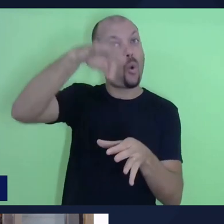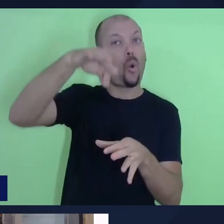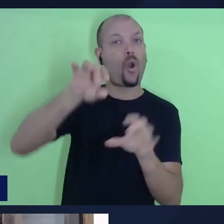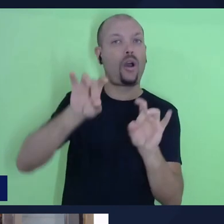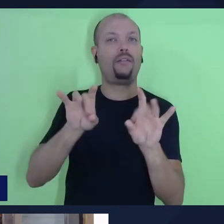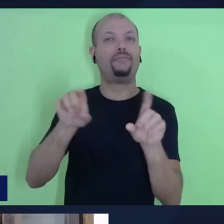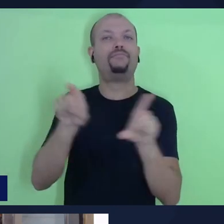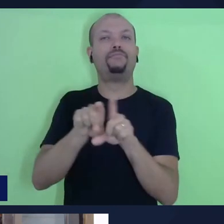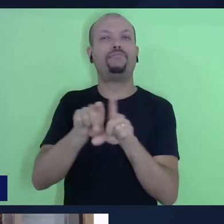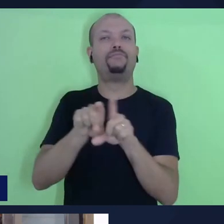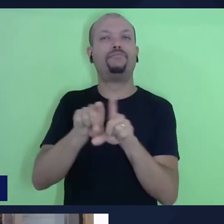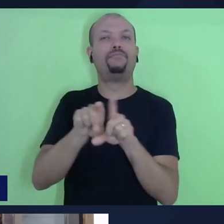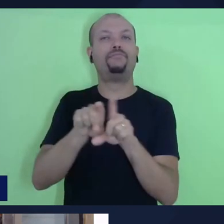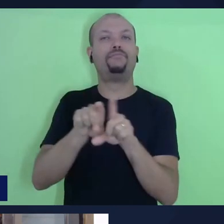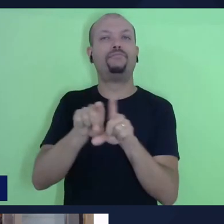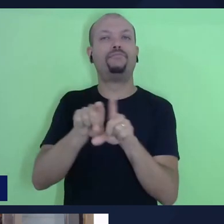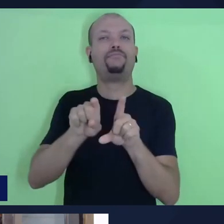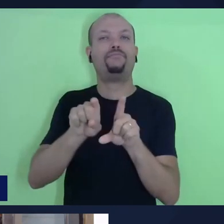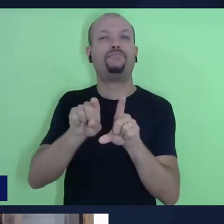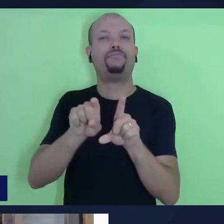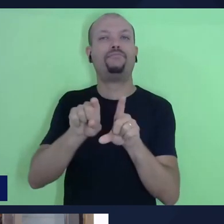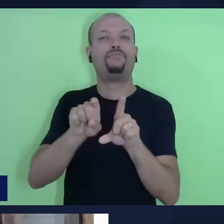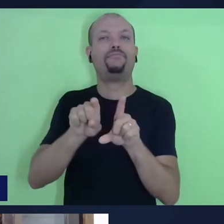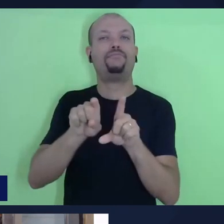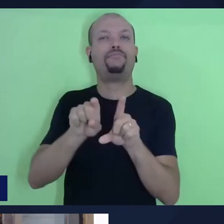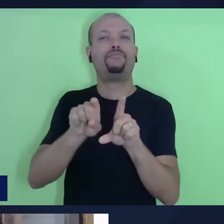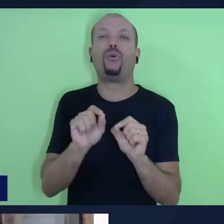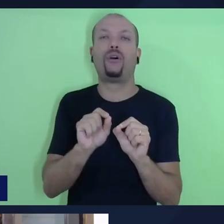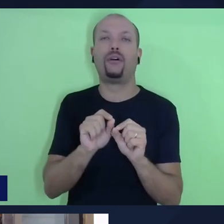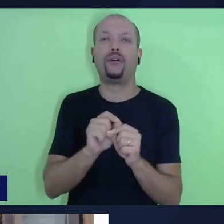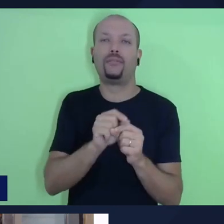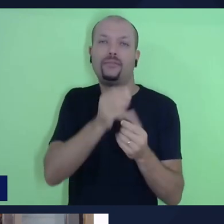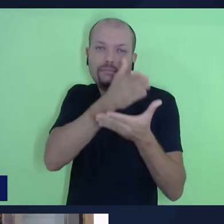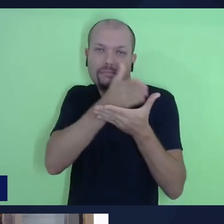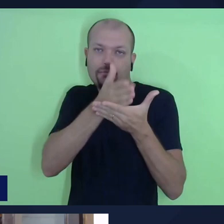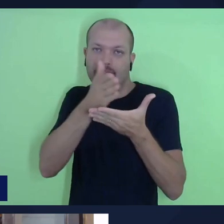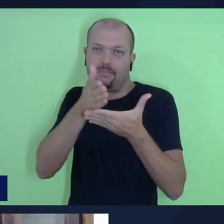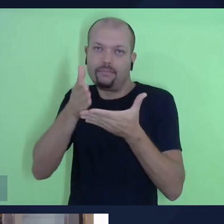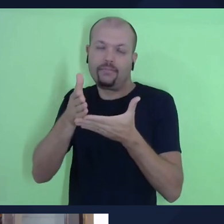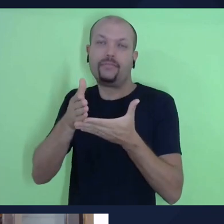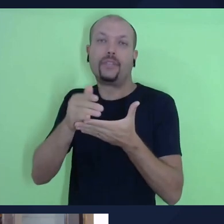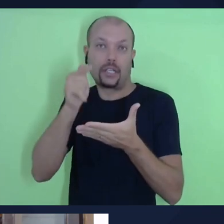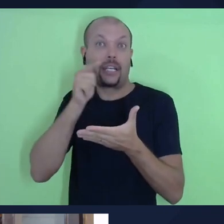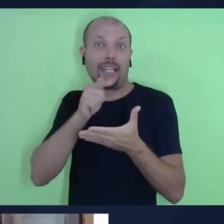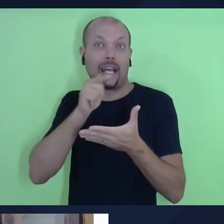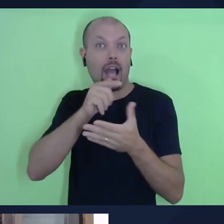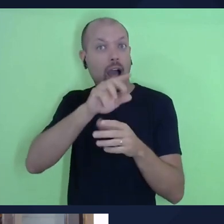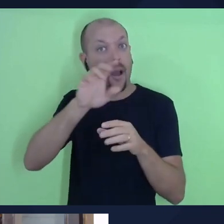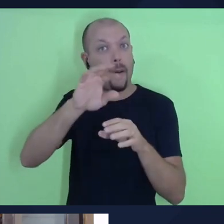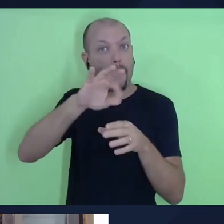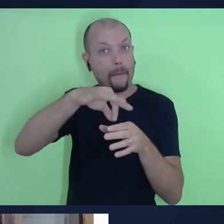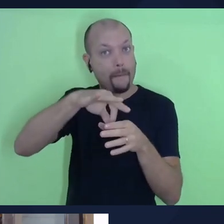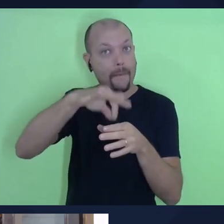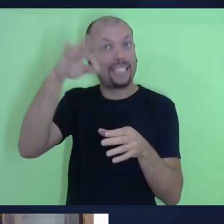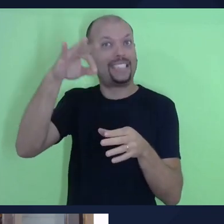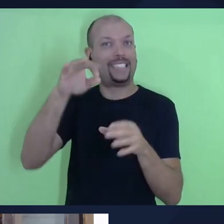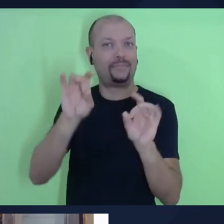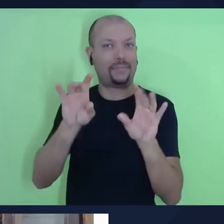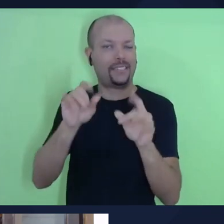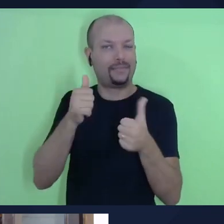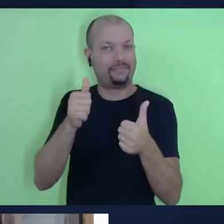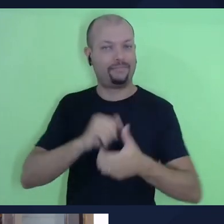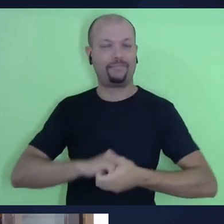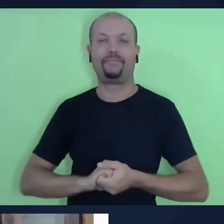aqueles que cumprem esses cinco passos aí, estarão concorrendo a um prêmio especial. Esta semana iremos falar sobre as